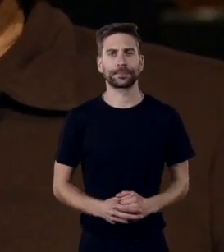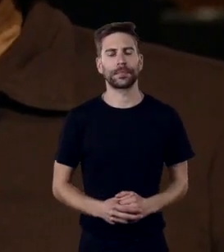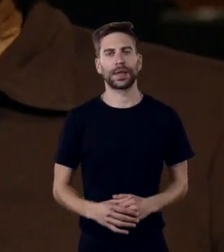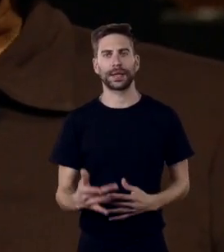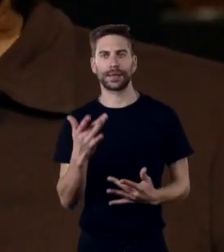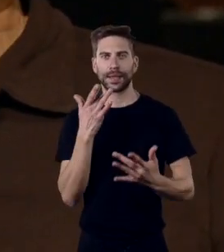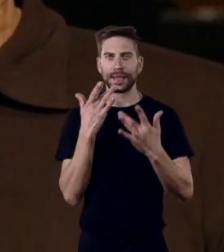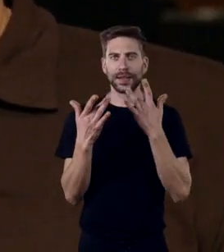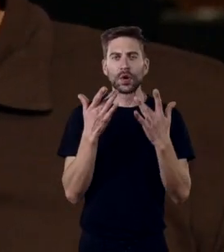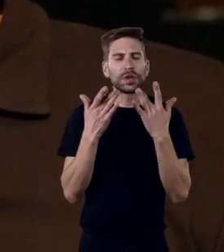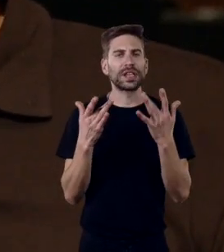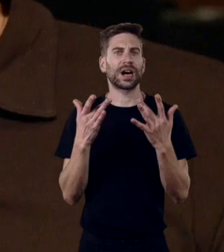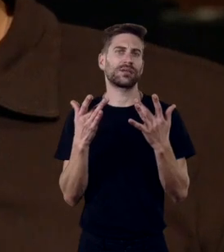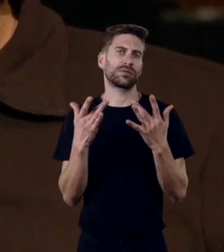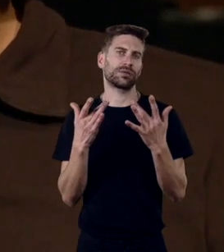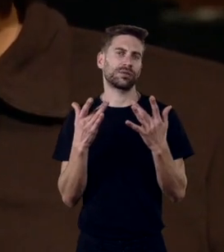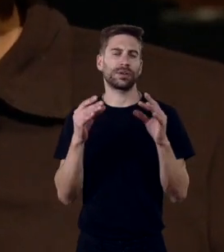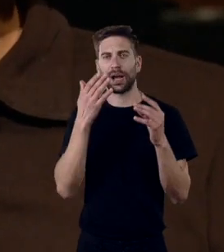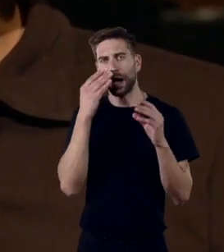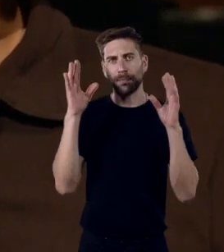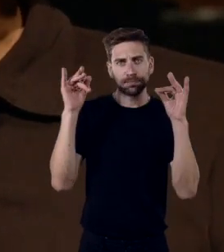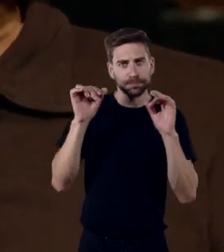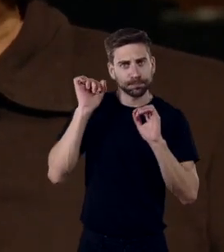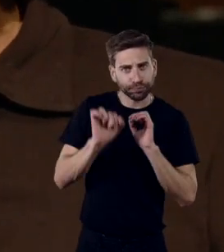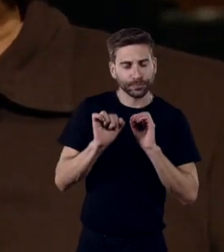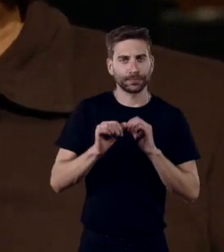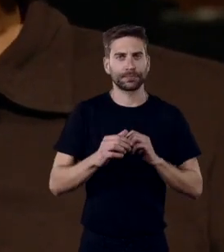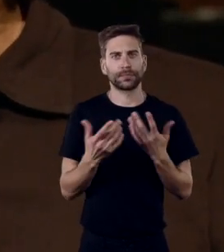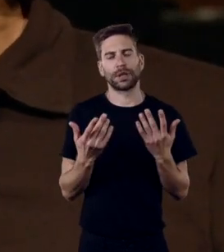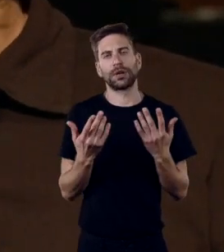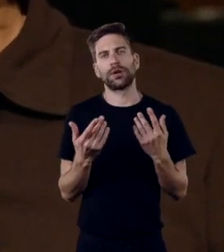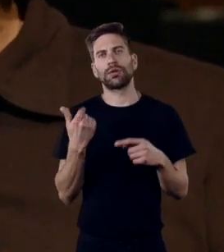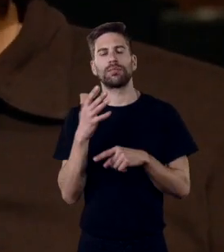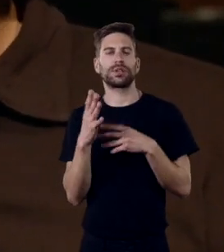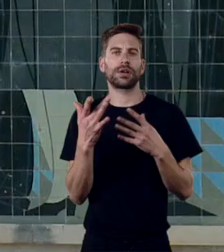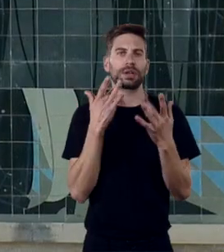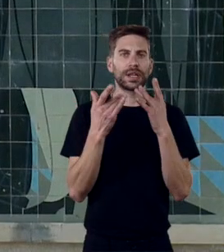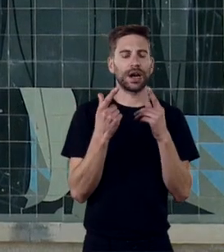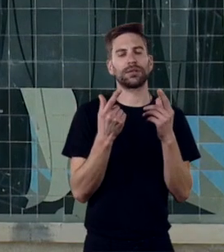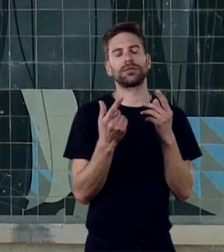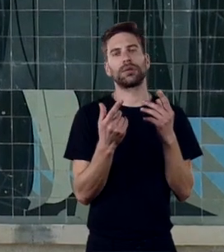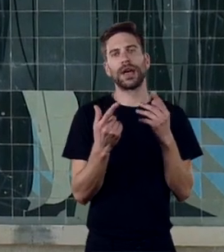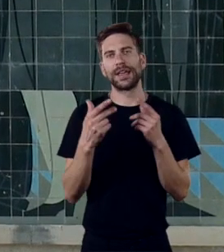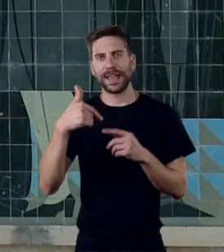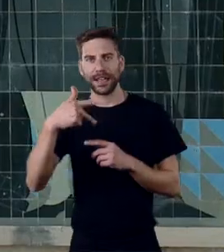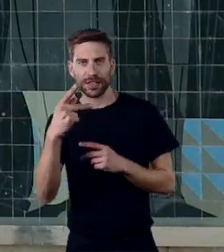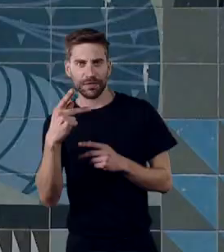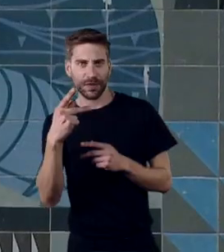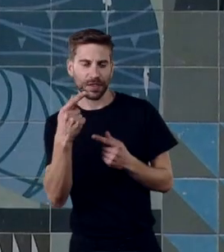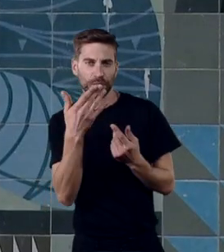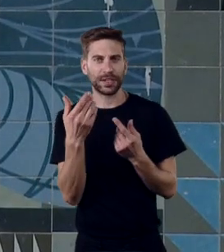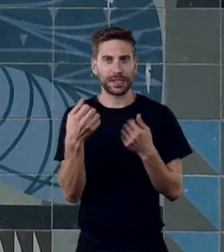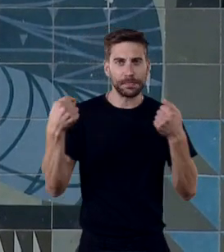teatro mais popular aqui aparece, quando o teatro disputa com a televisão a atenção do espaço público,